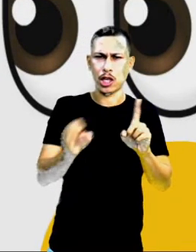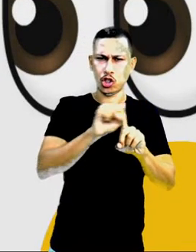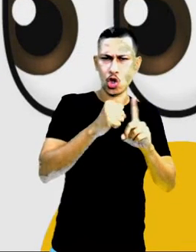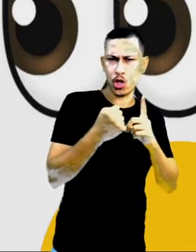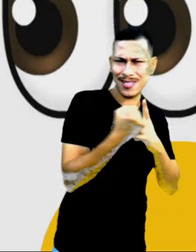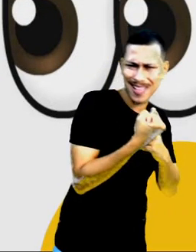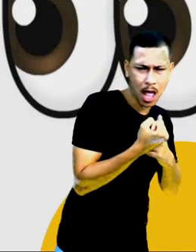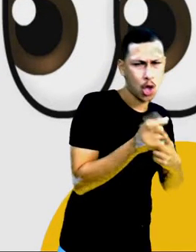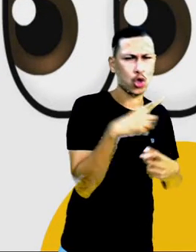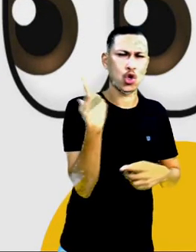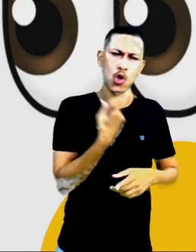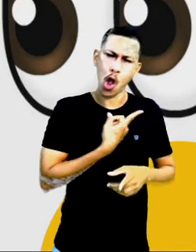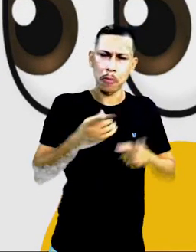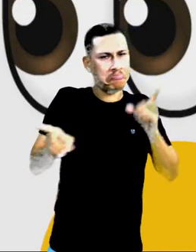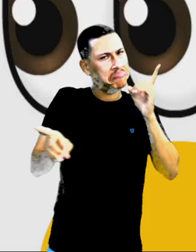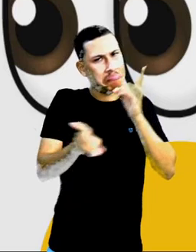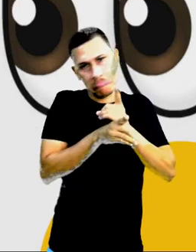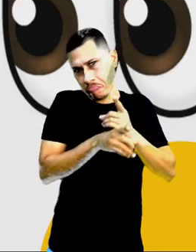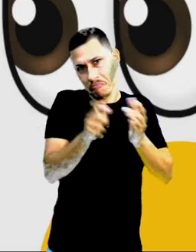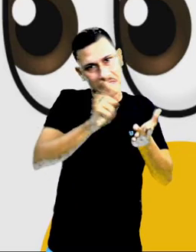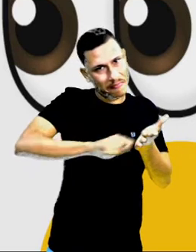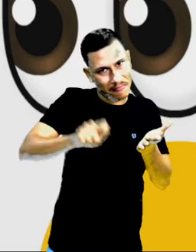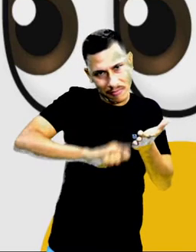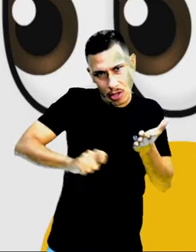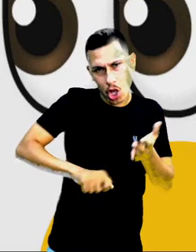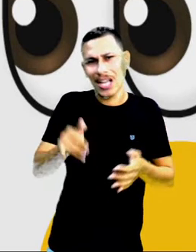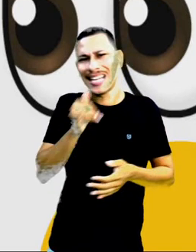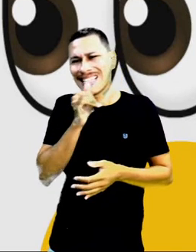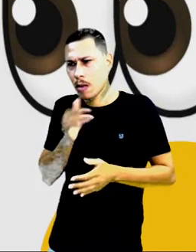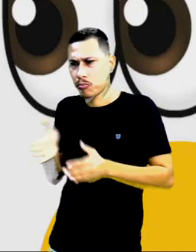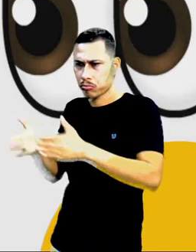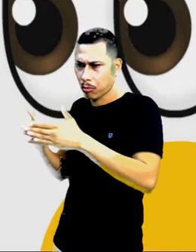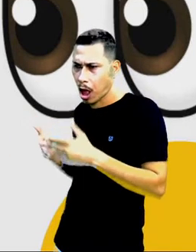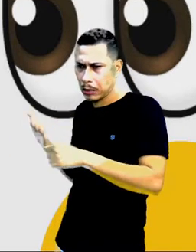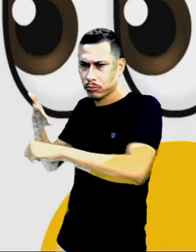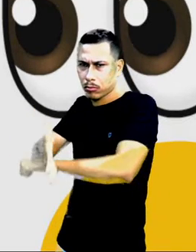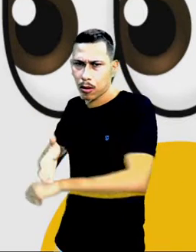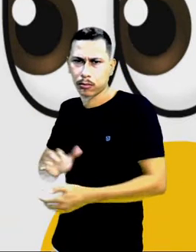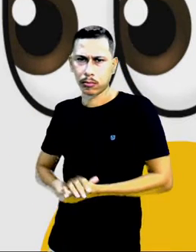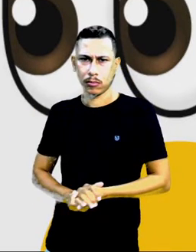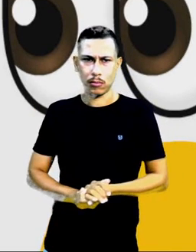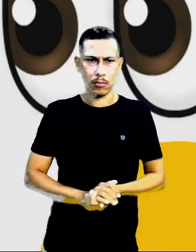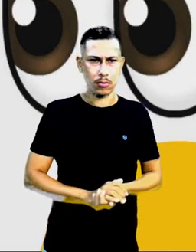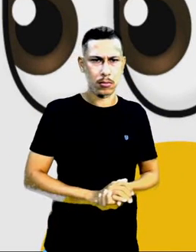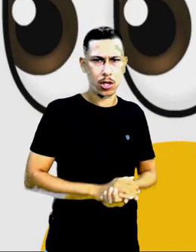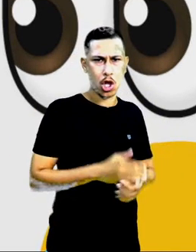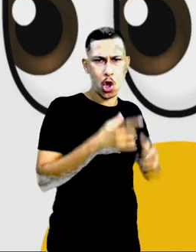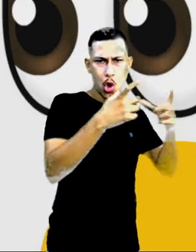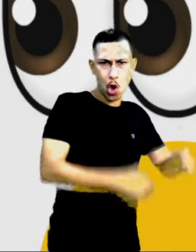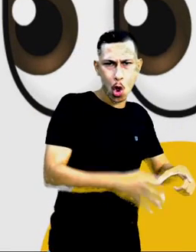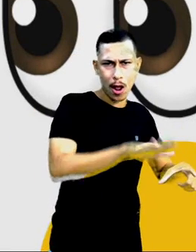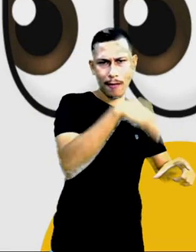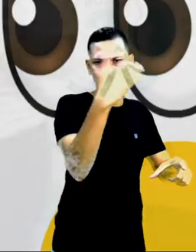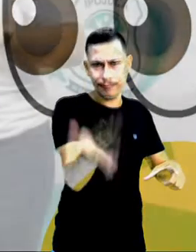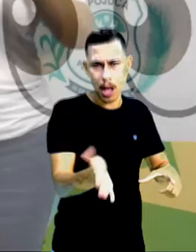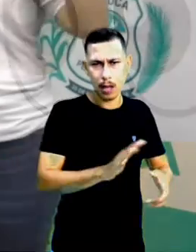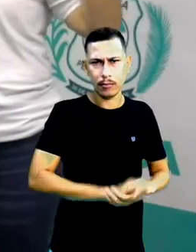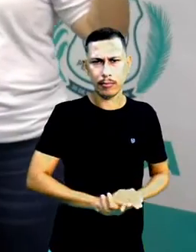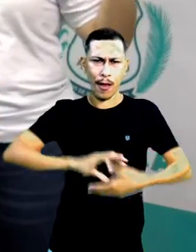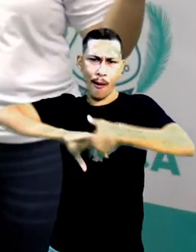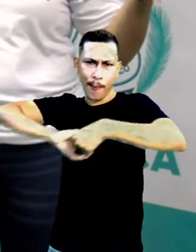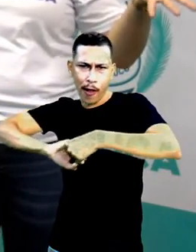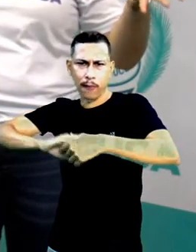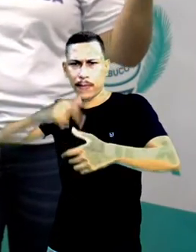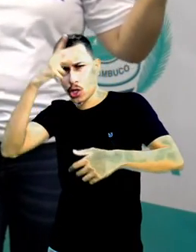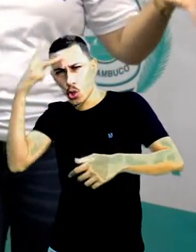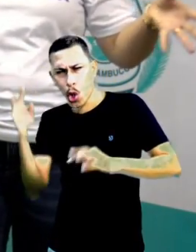são encontradas em um registro escrito. pedir licença para entrar ou sair de um lugar, cumprimentar as pessoas e